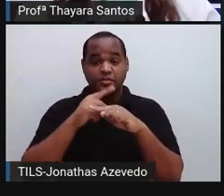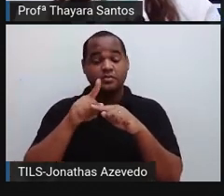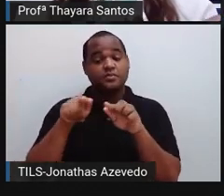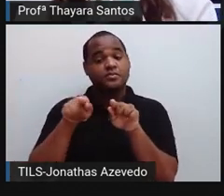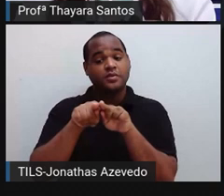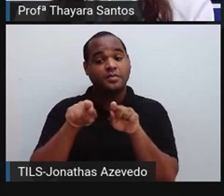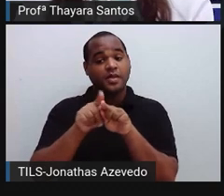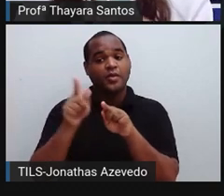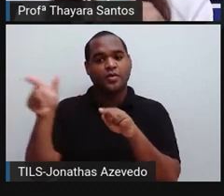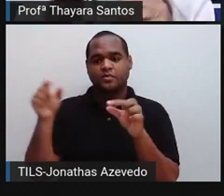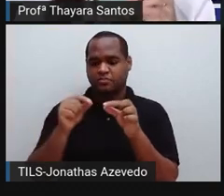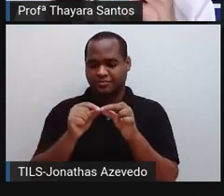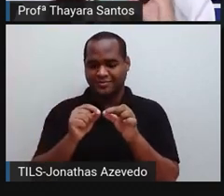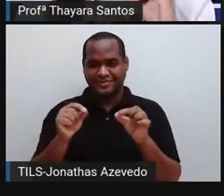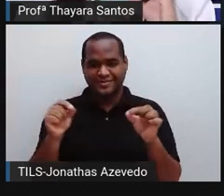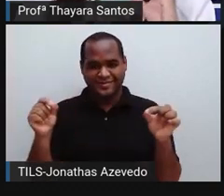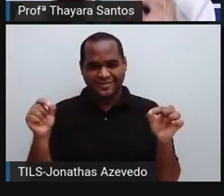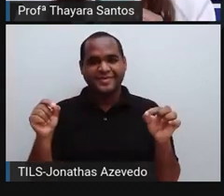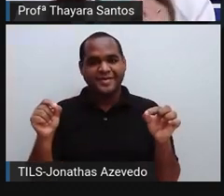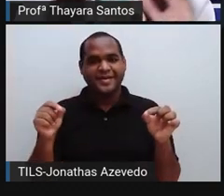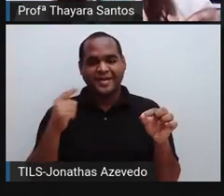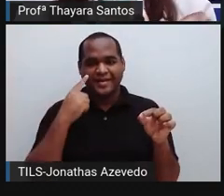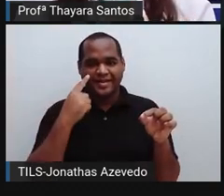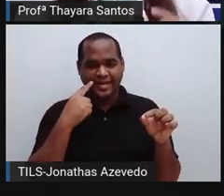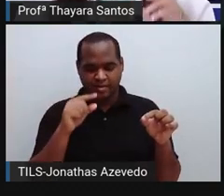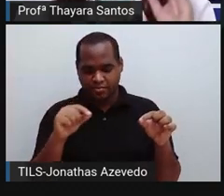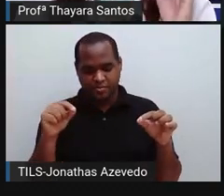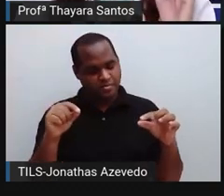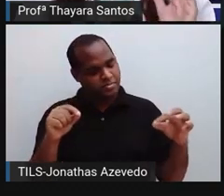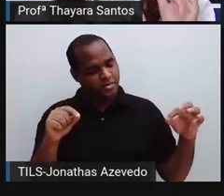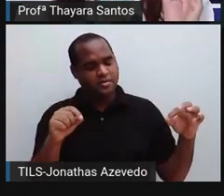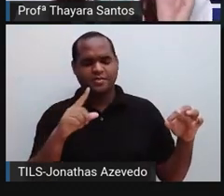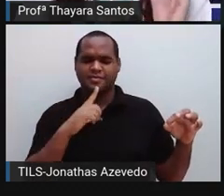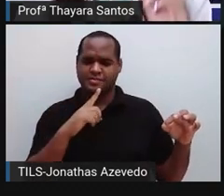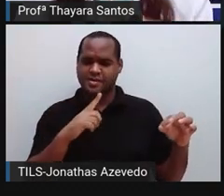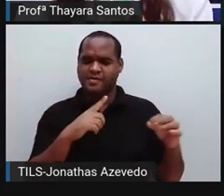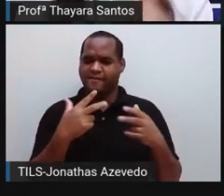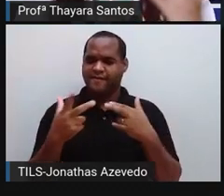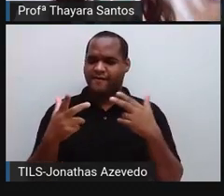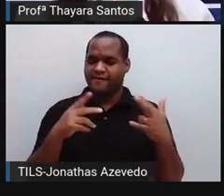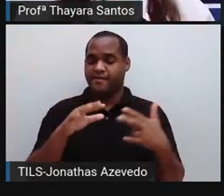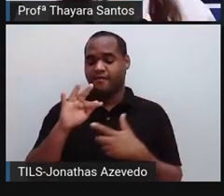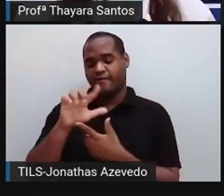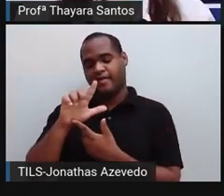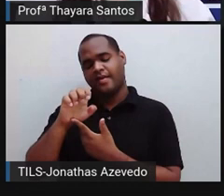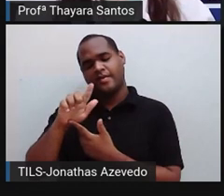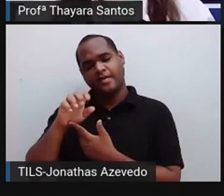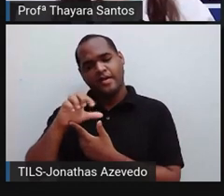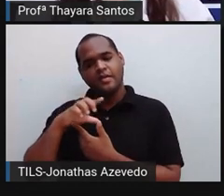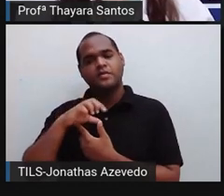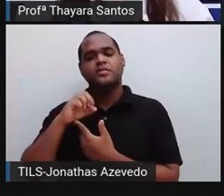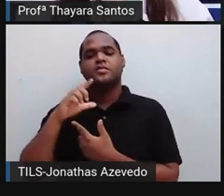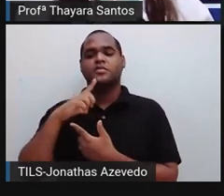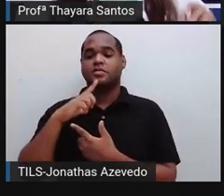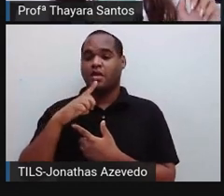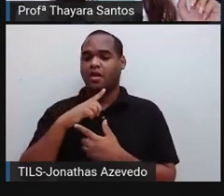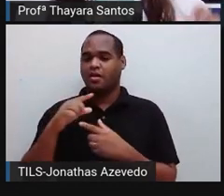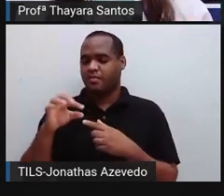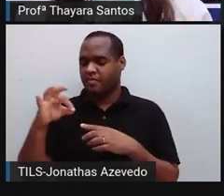que são alongadas e nas pontas, nas extremidades, elas têm esses flagelos, são as que a gente chama de espirilos.